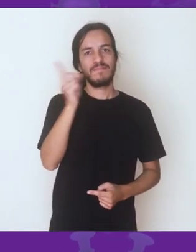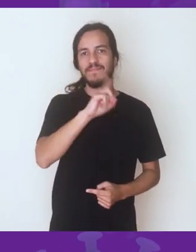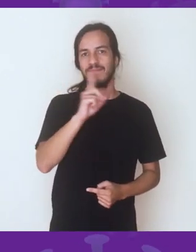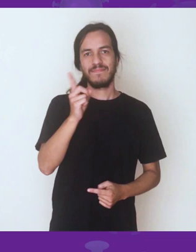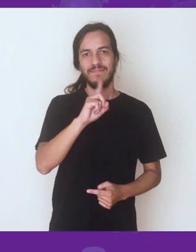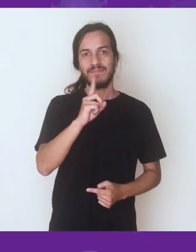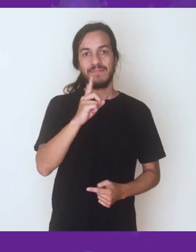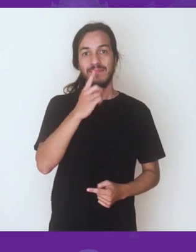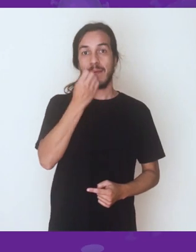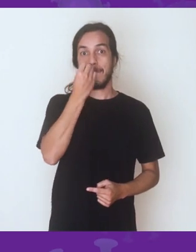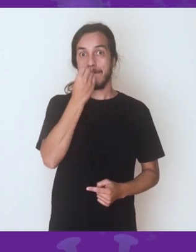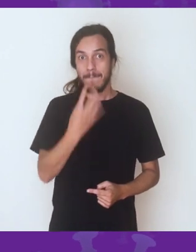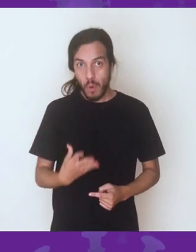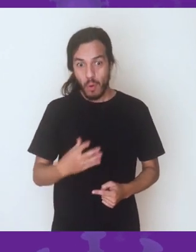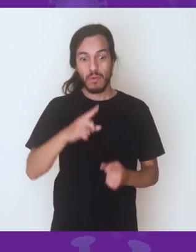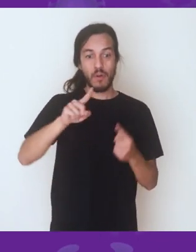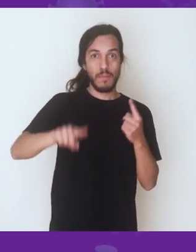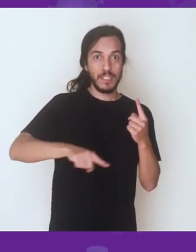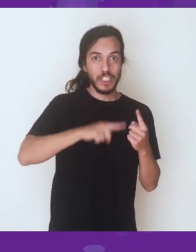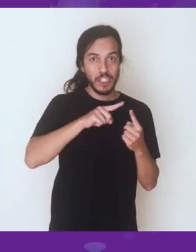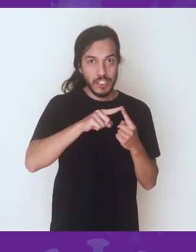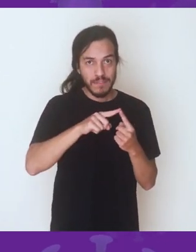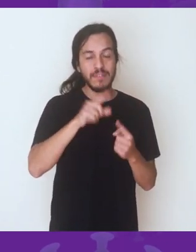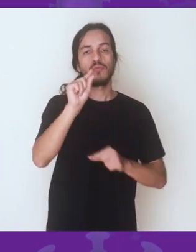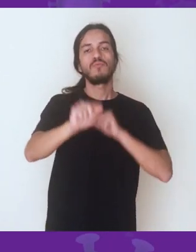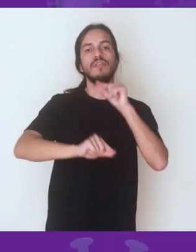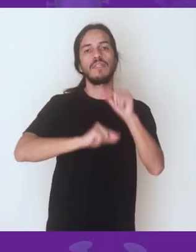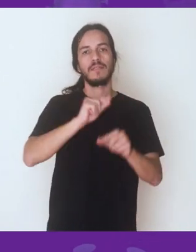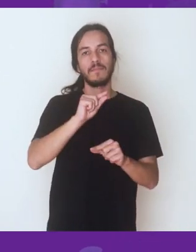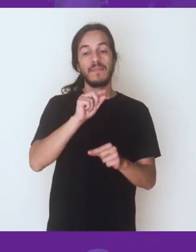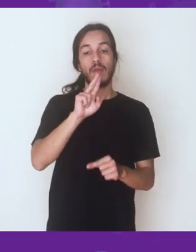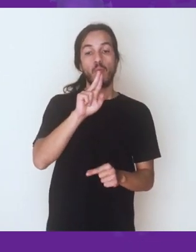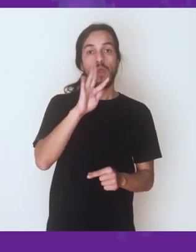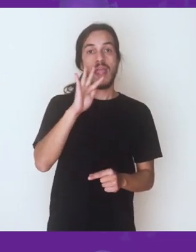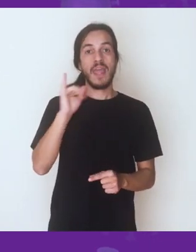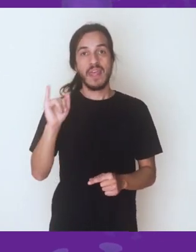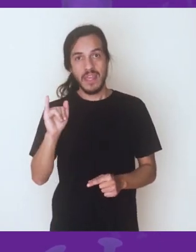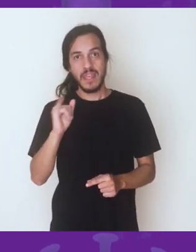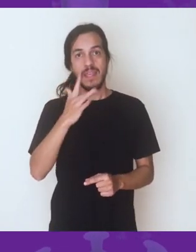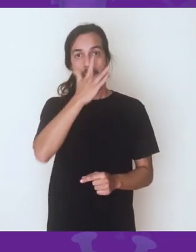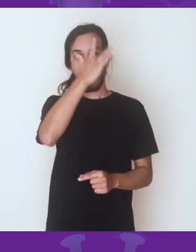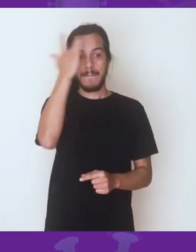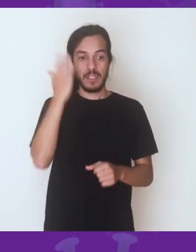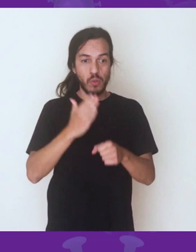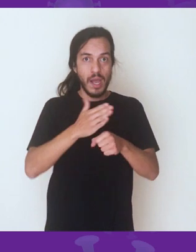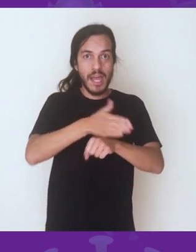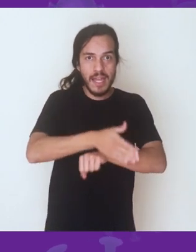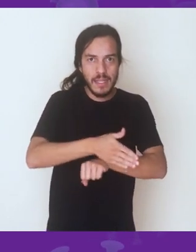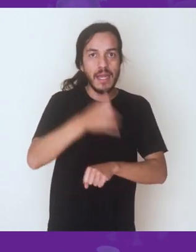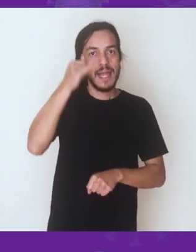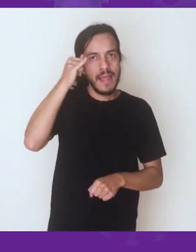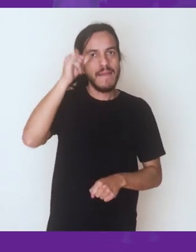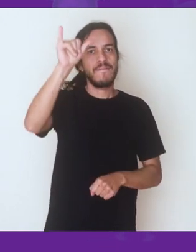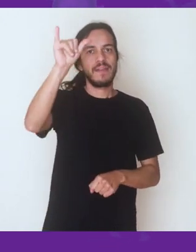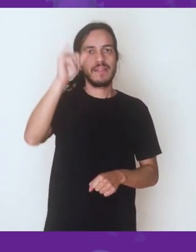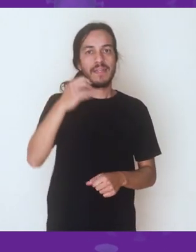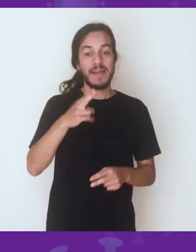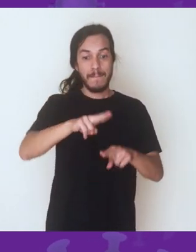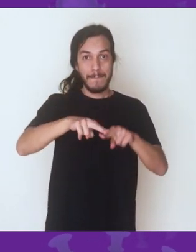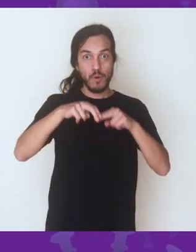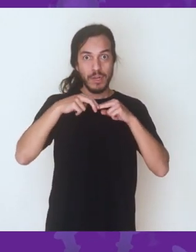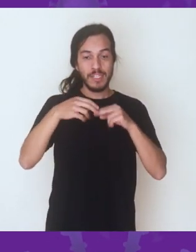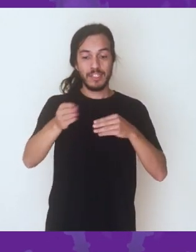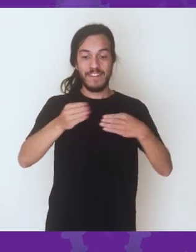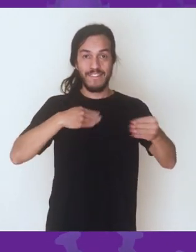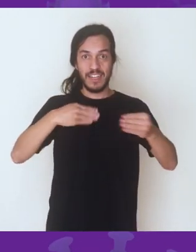precisem de UTI. Então, nesse sentido, eu acho que as medidas que estão sendo propostas são